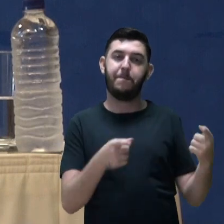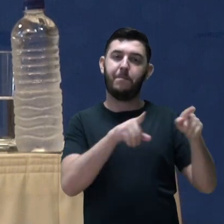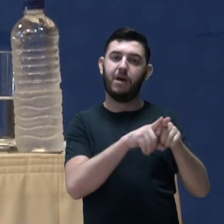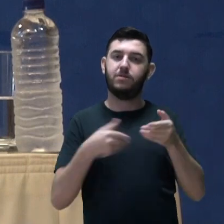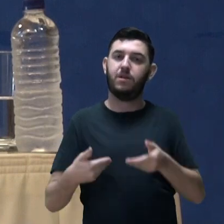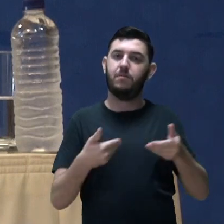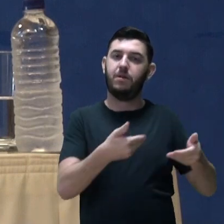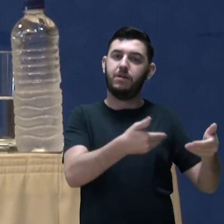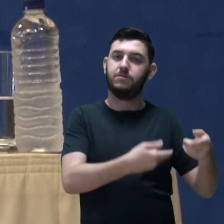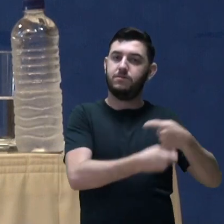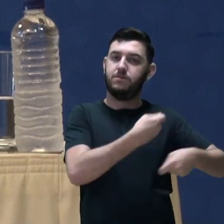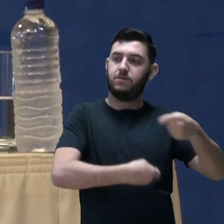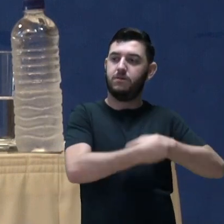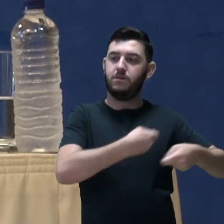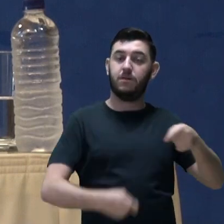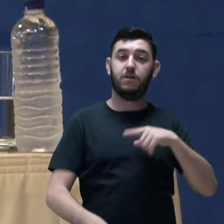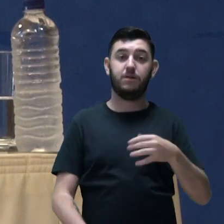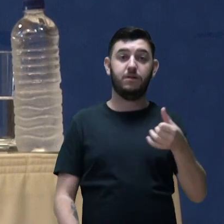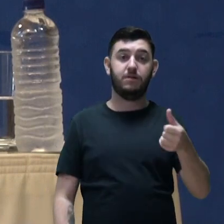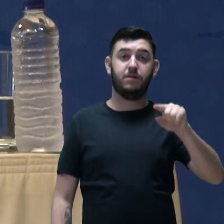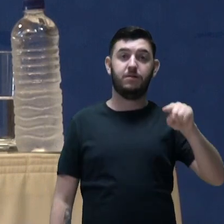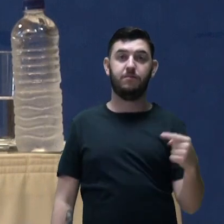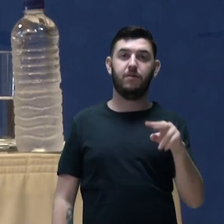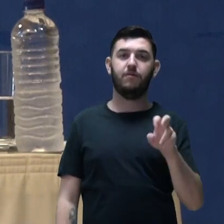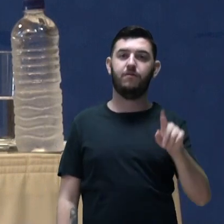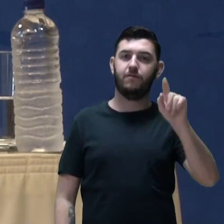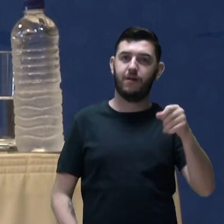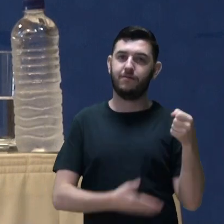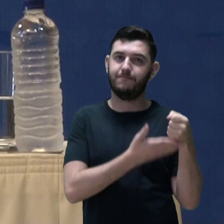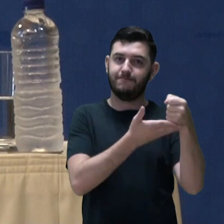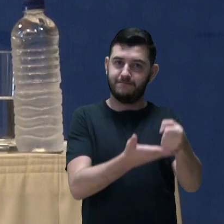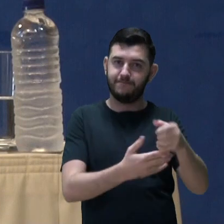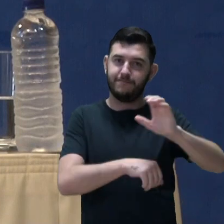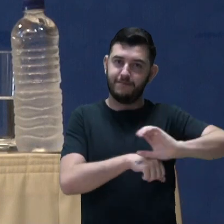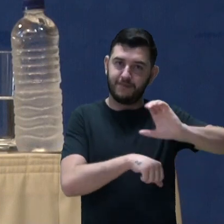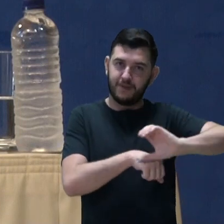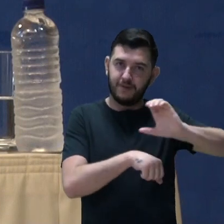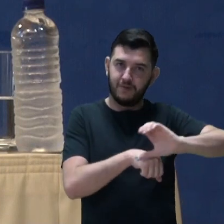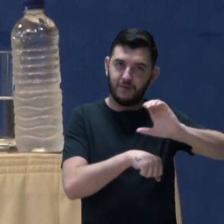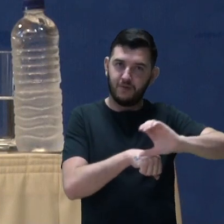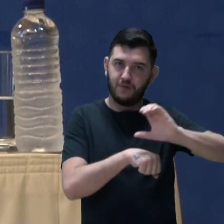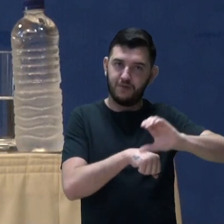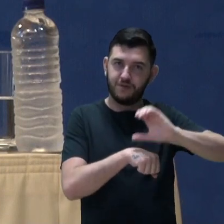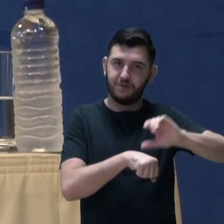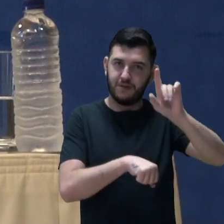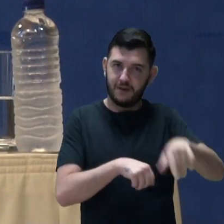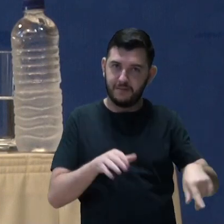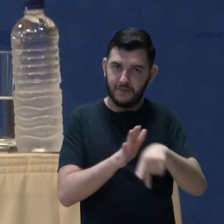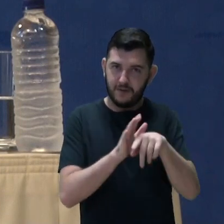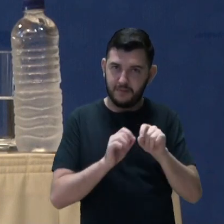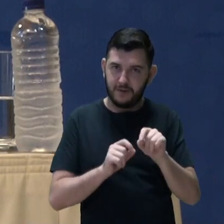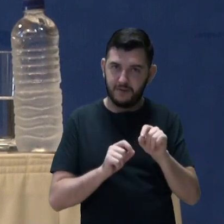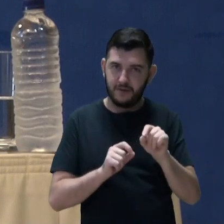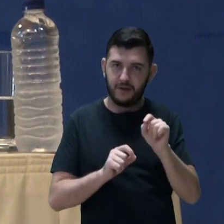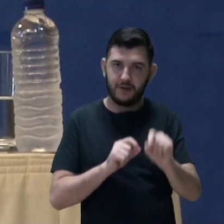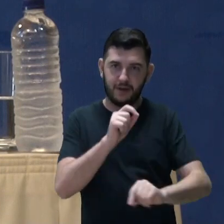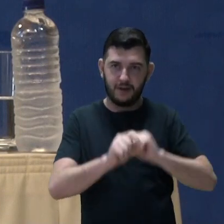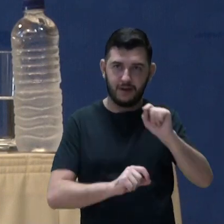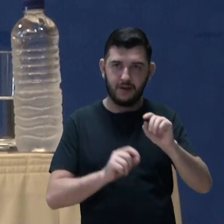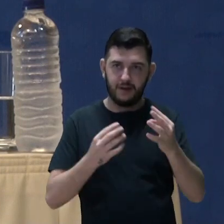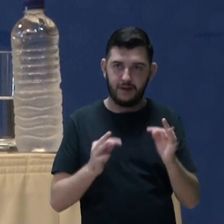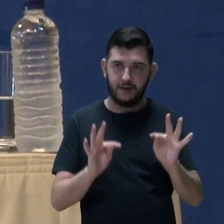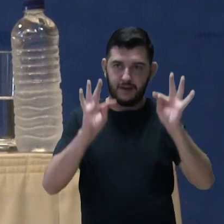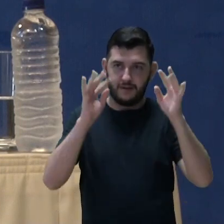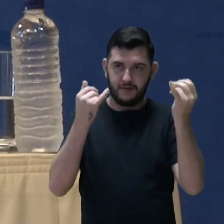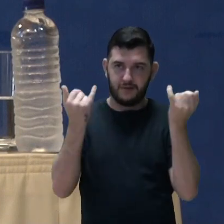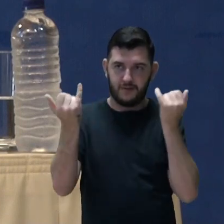tivemos mais de 6 mil vagas ofertadas em um curso de tecnologia da informação, voltado então para a